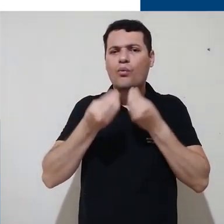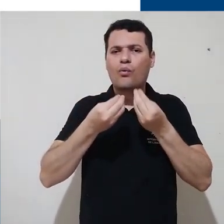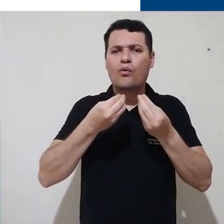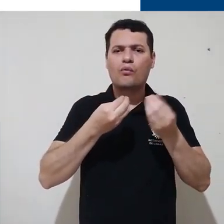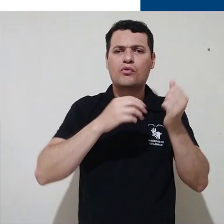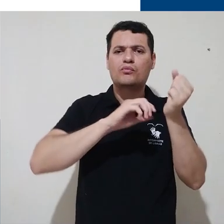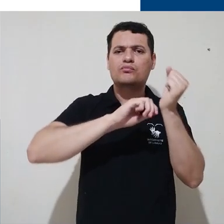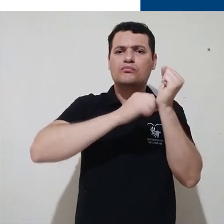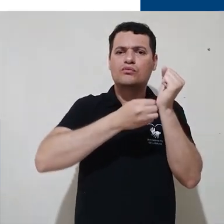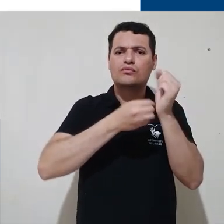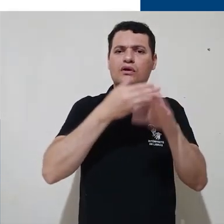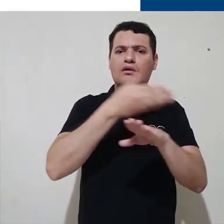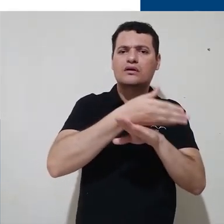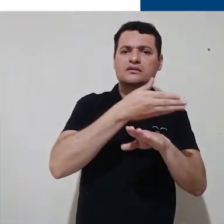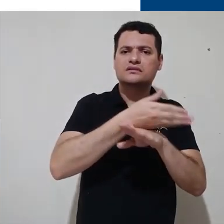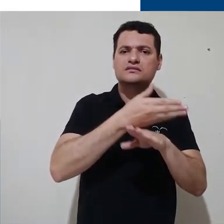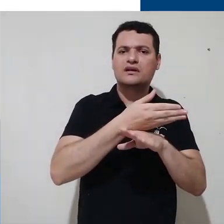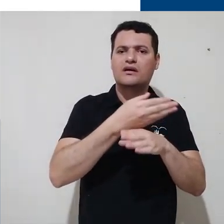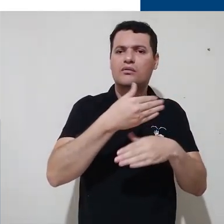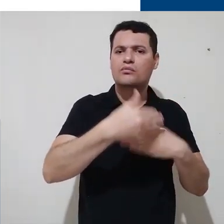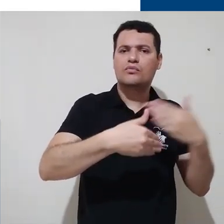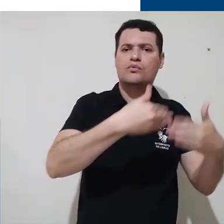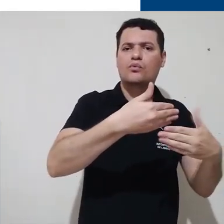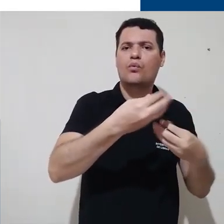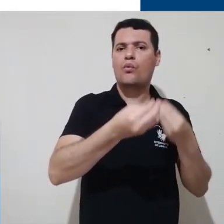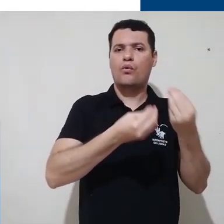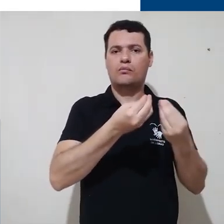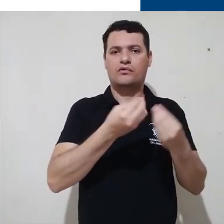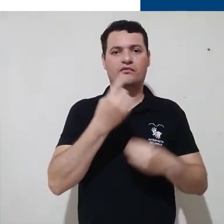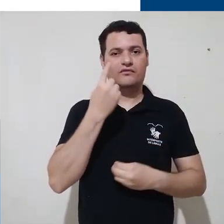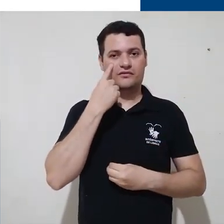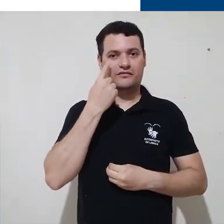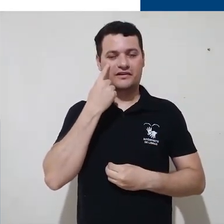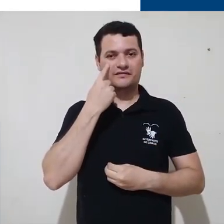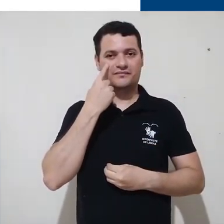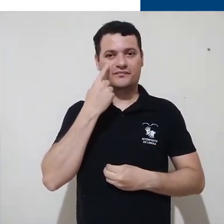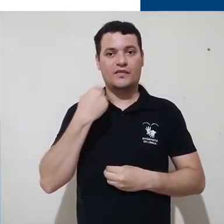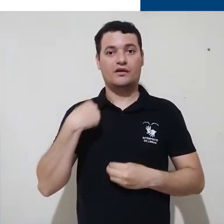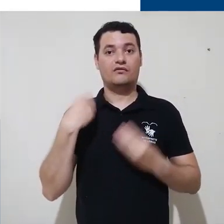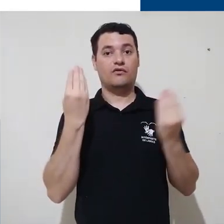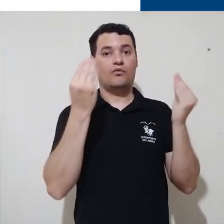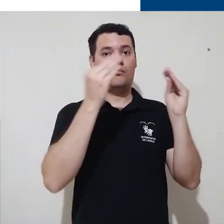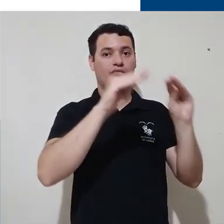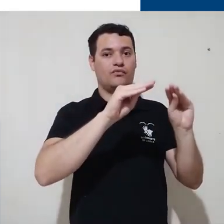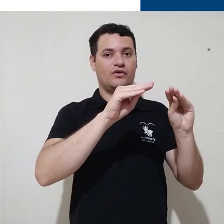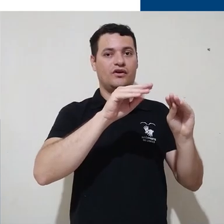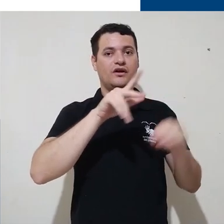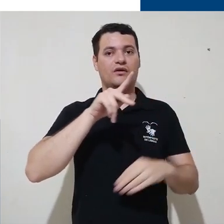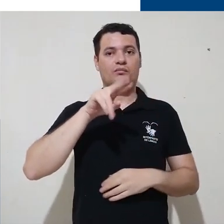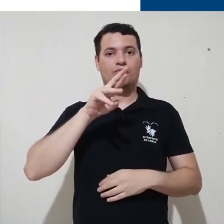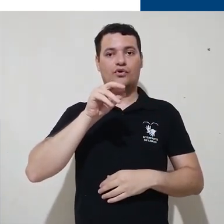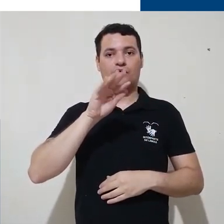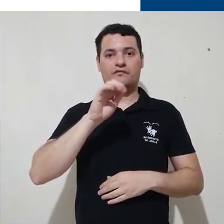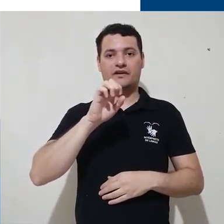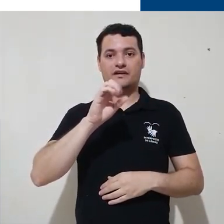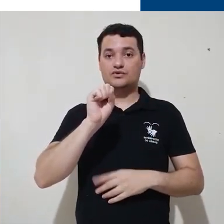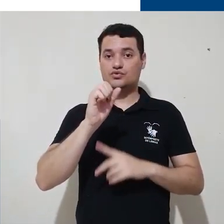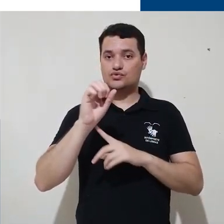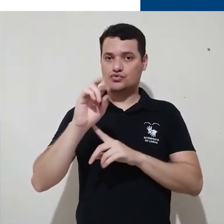demonstração do processo de login. Aqui, eu vou entrar com um usuário cujo o nome é professor.